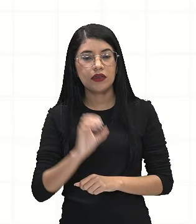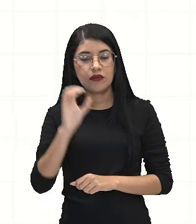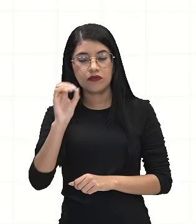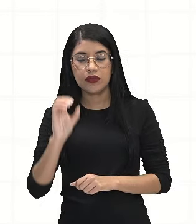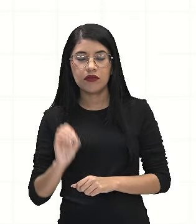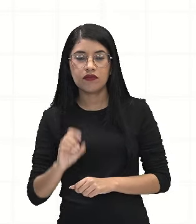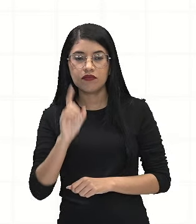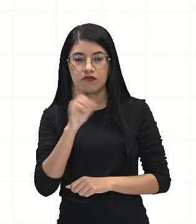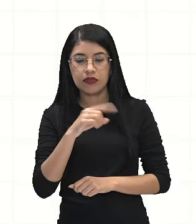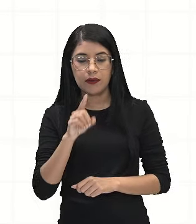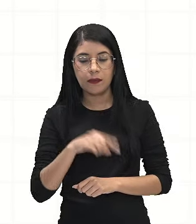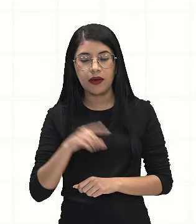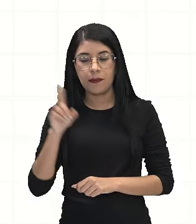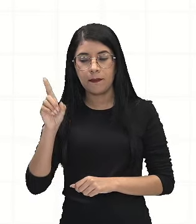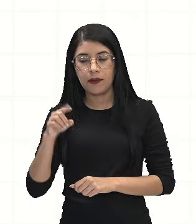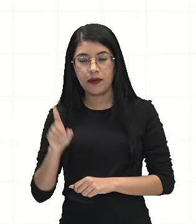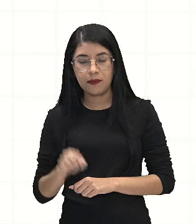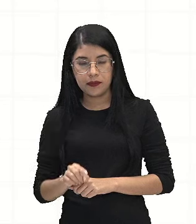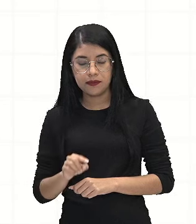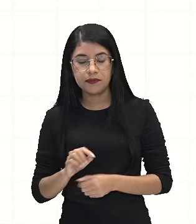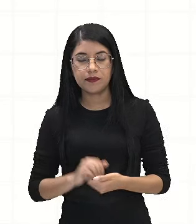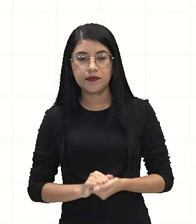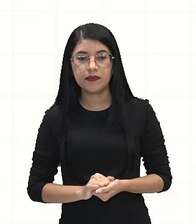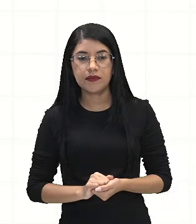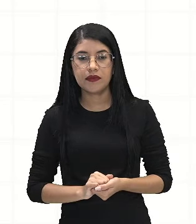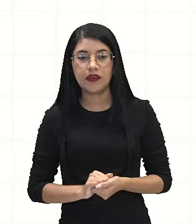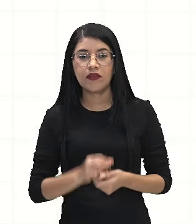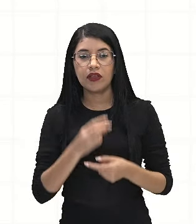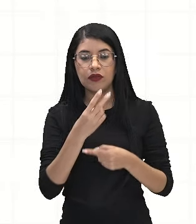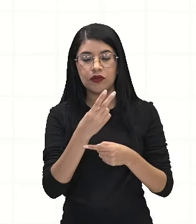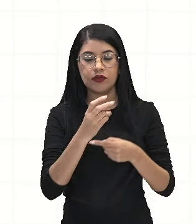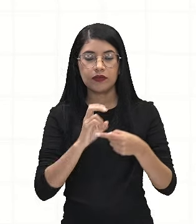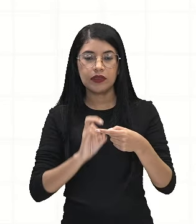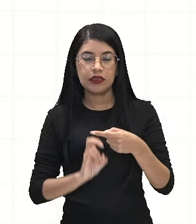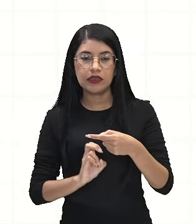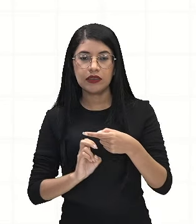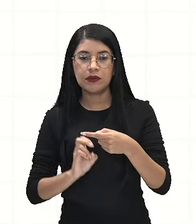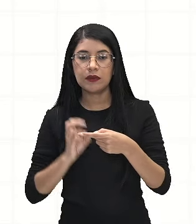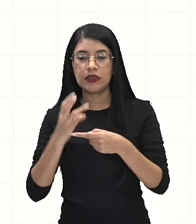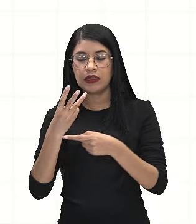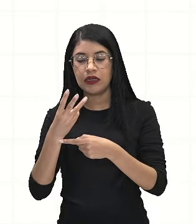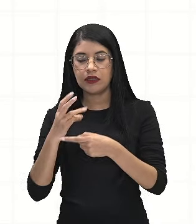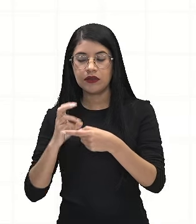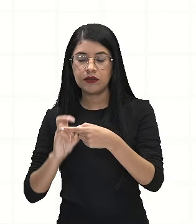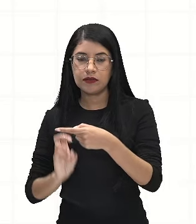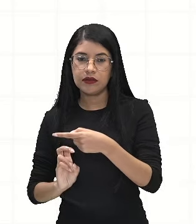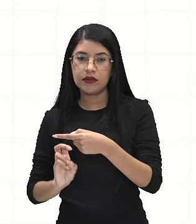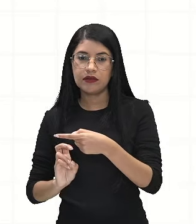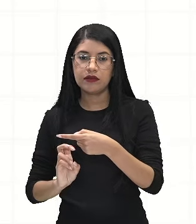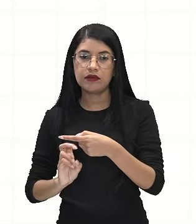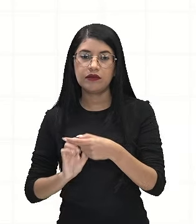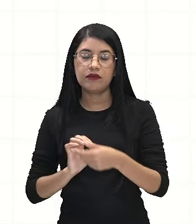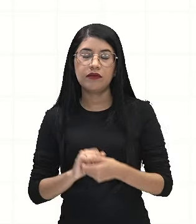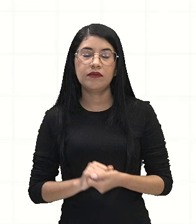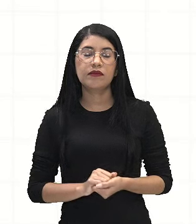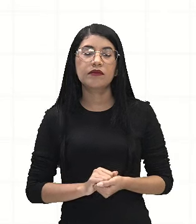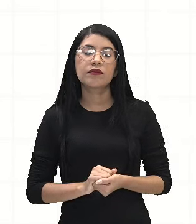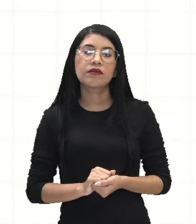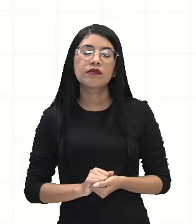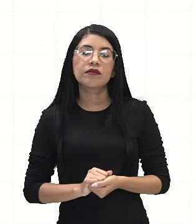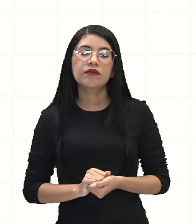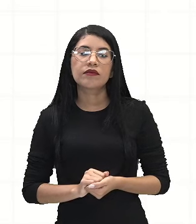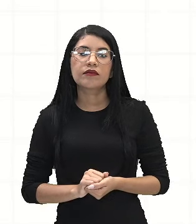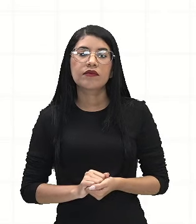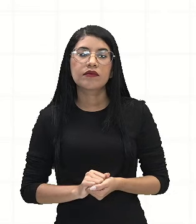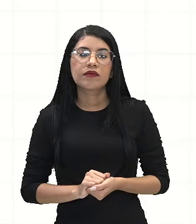zero de cima com esse zero de baixo, vai ser só 2 sobre 5. Aí, eu cancelo esse zero com esse zero, então vai ser só 3